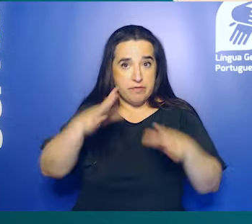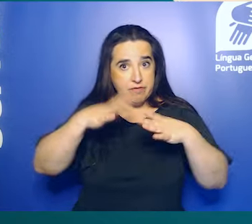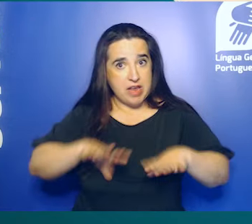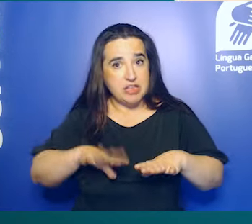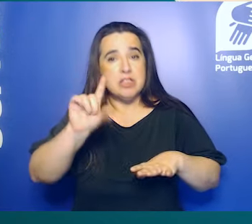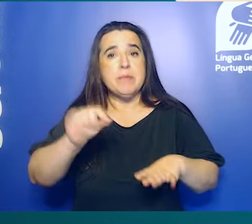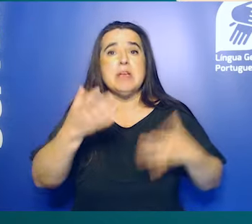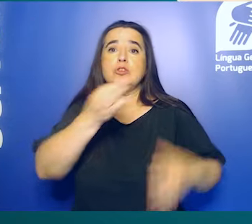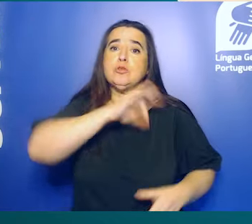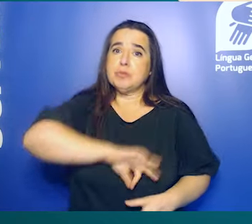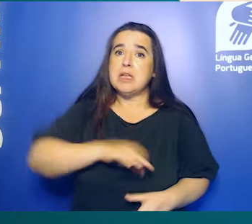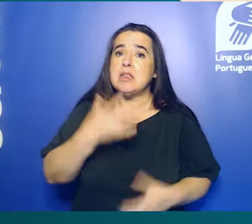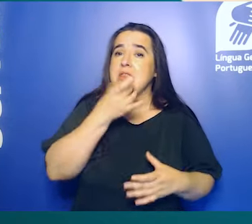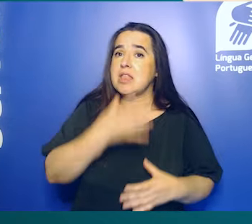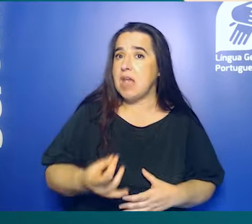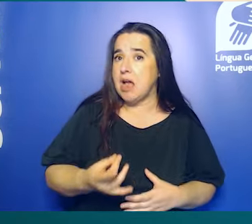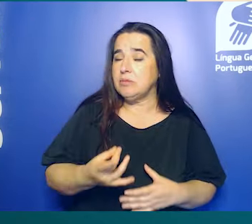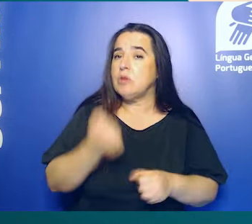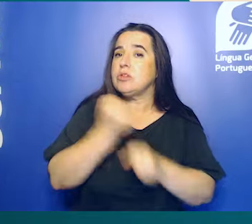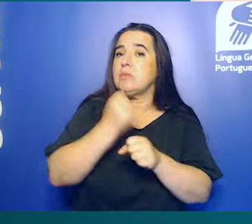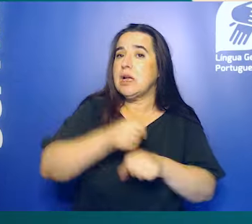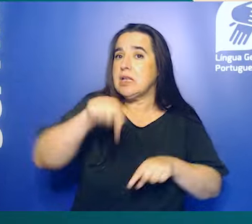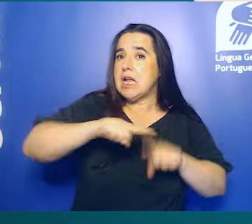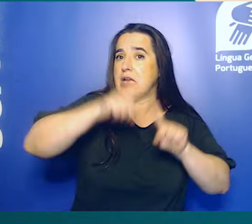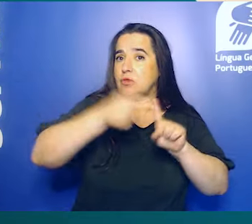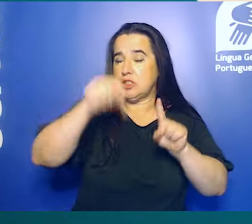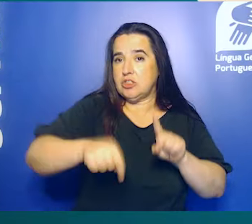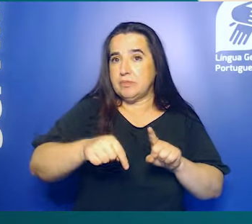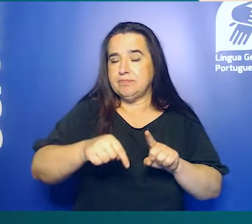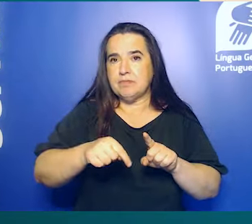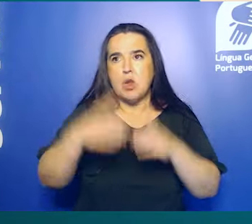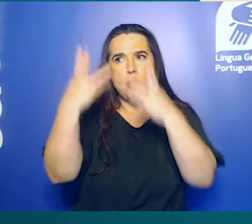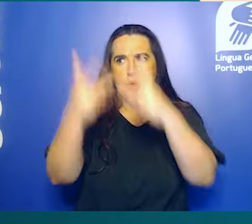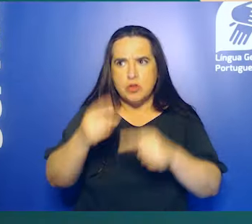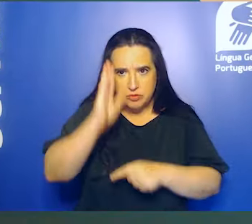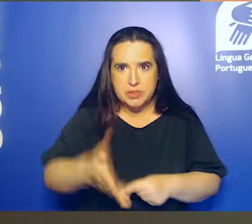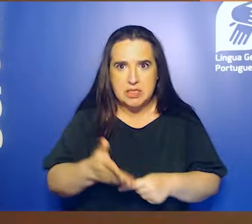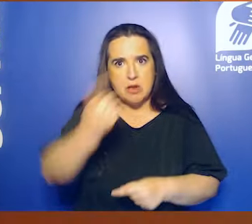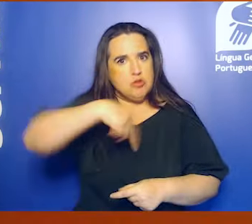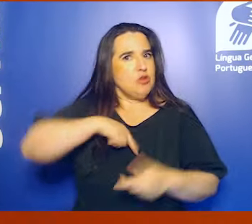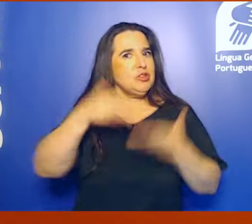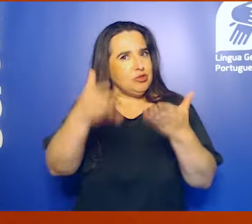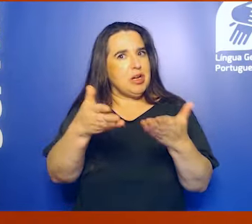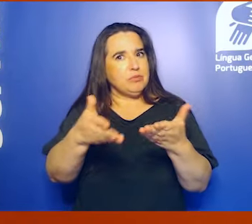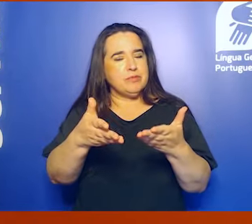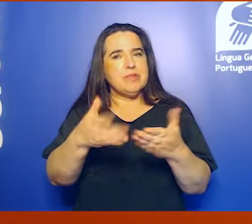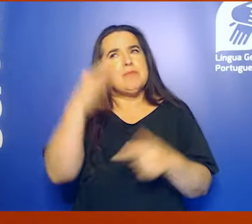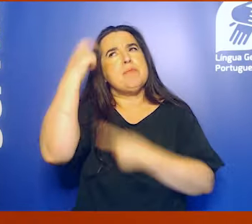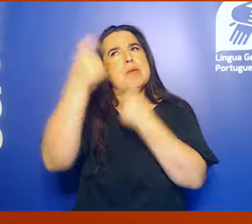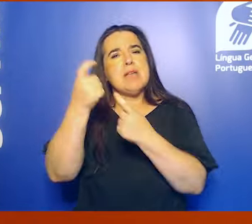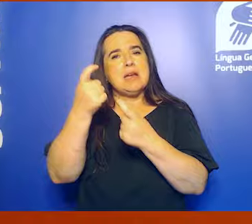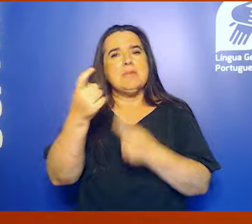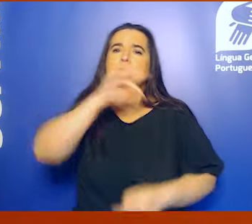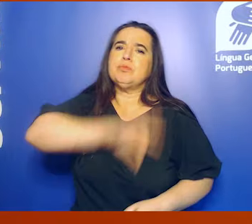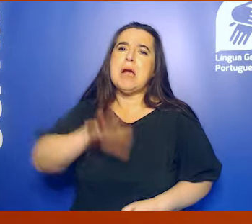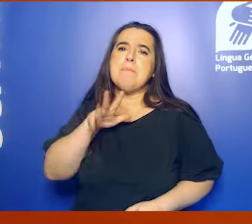e subsídio de Natal proporcionais ao trabalho prestado este ano. Precisa de fazer contas? Nós ajudamos! Vamos supor que tem um